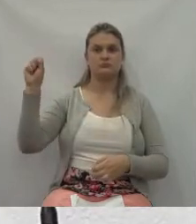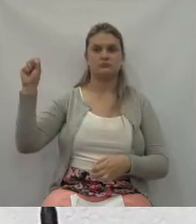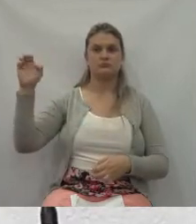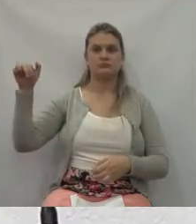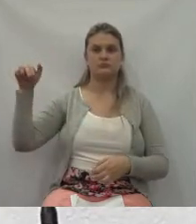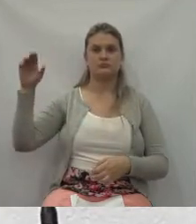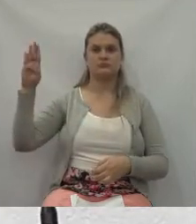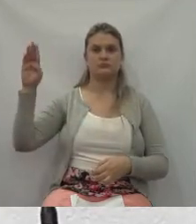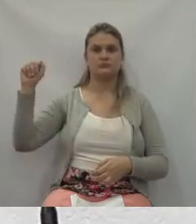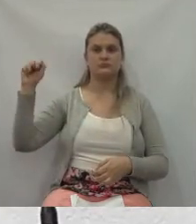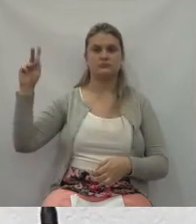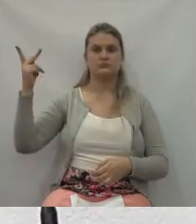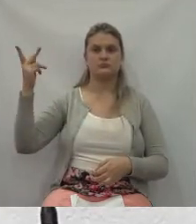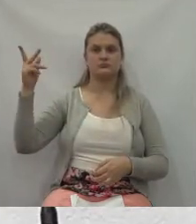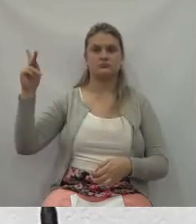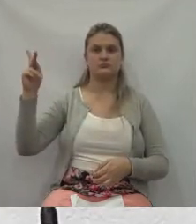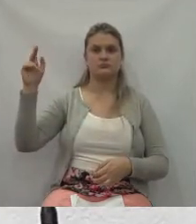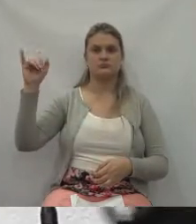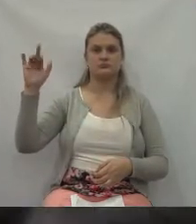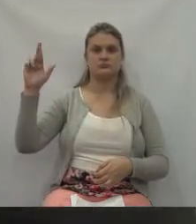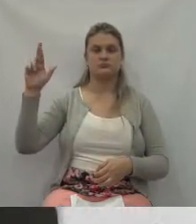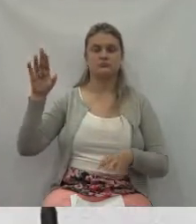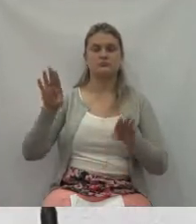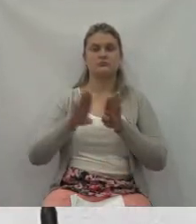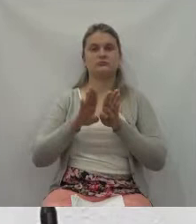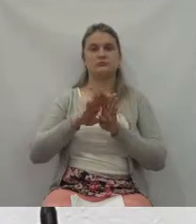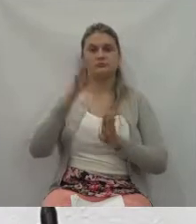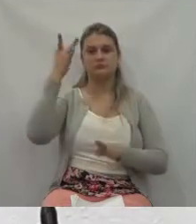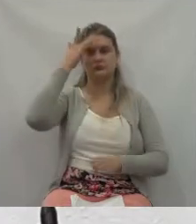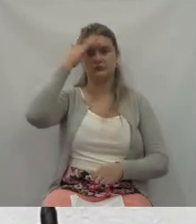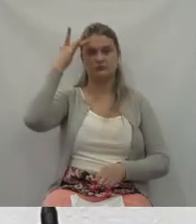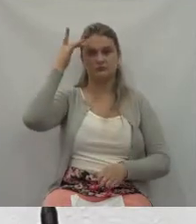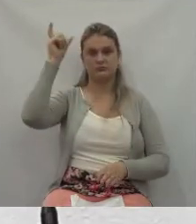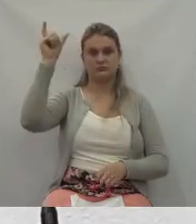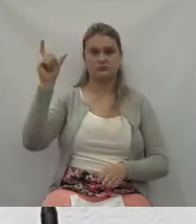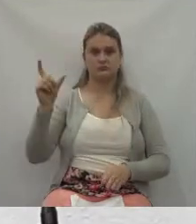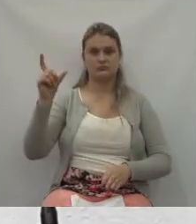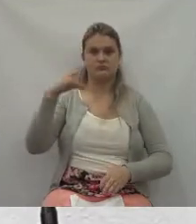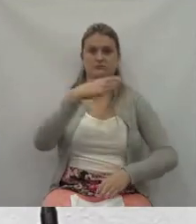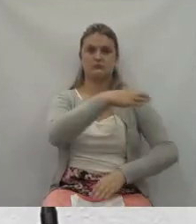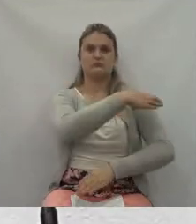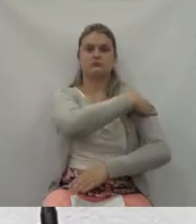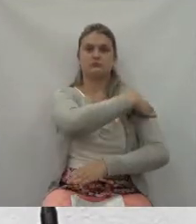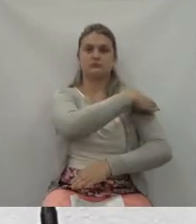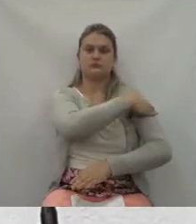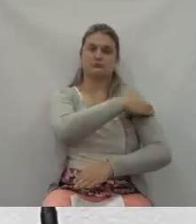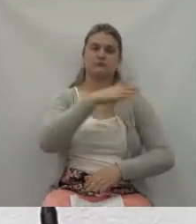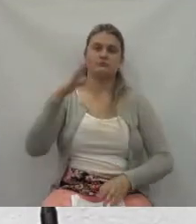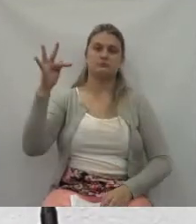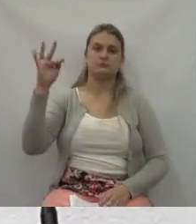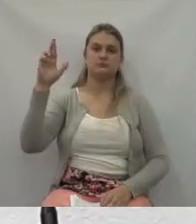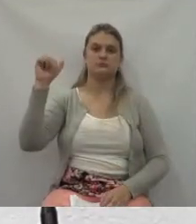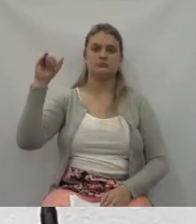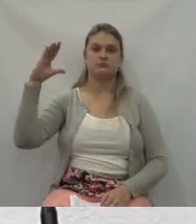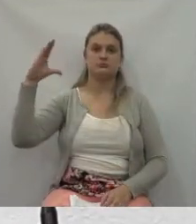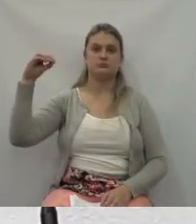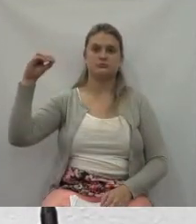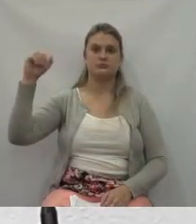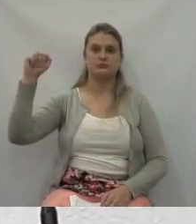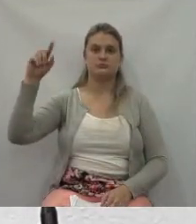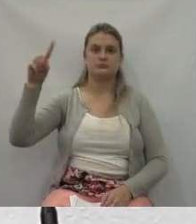Excelentíssimo senhor, coronel Franco Azevedo, comandante do batalhão